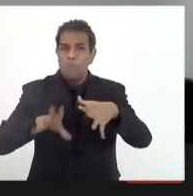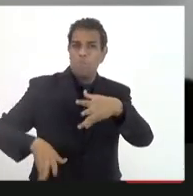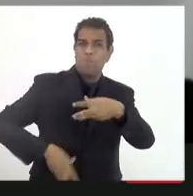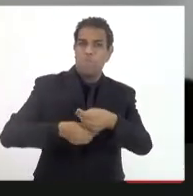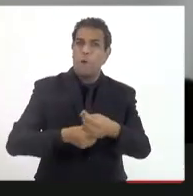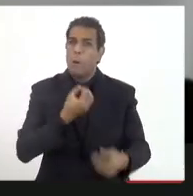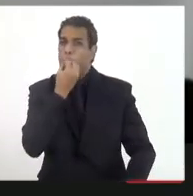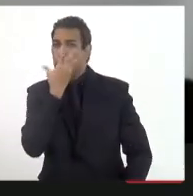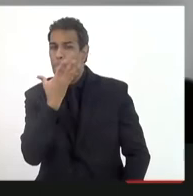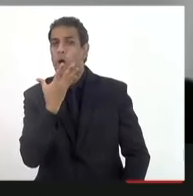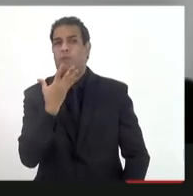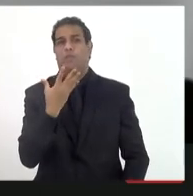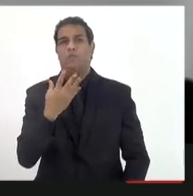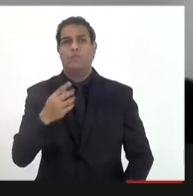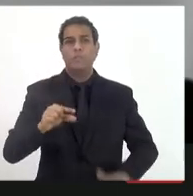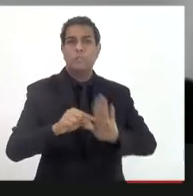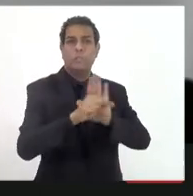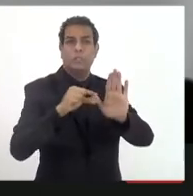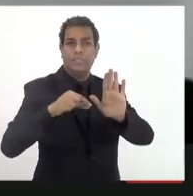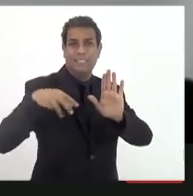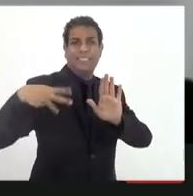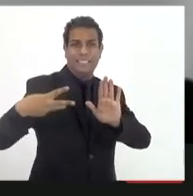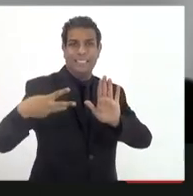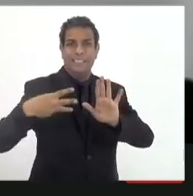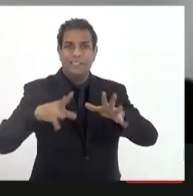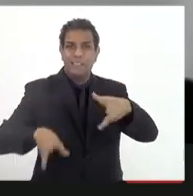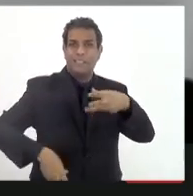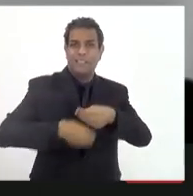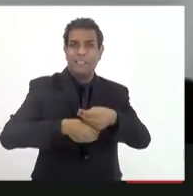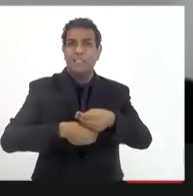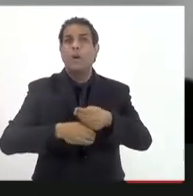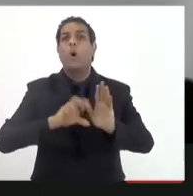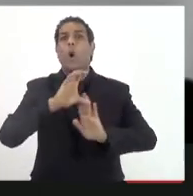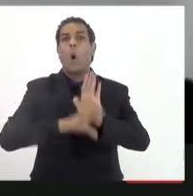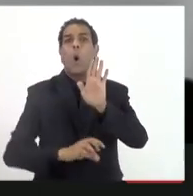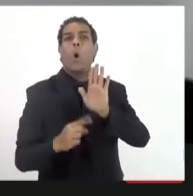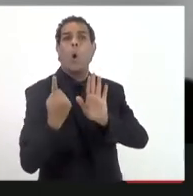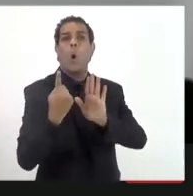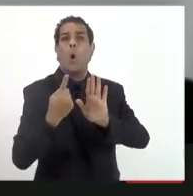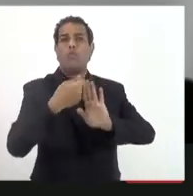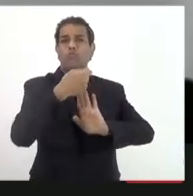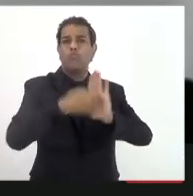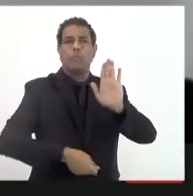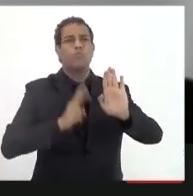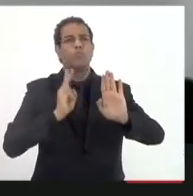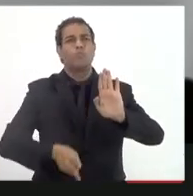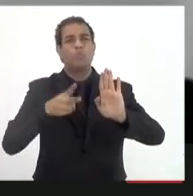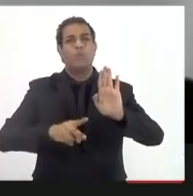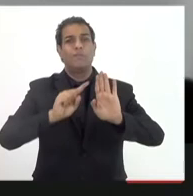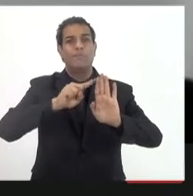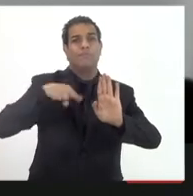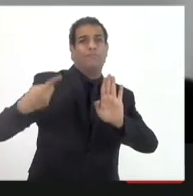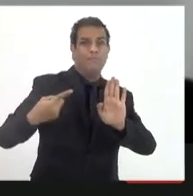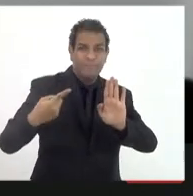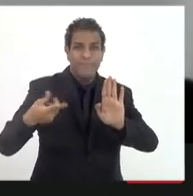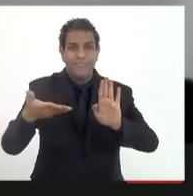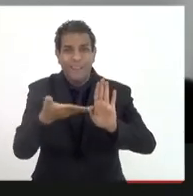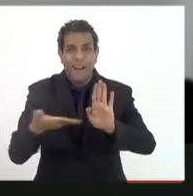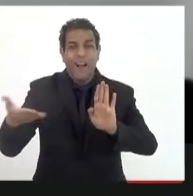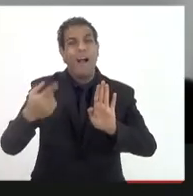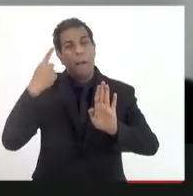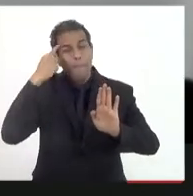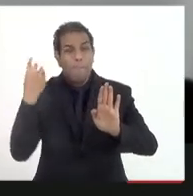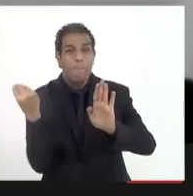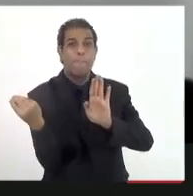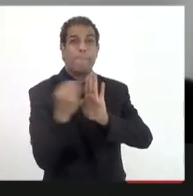cabe bem, eu acho, no parágrafo terceiro do artigo primeiro, manter o texto do jeito que está e, depois da palavra sustentabilidade, eu